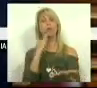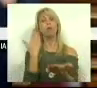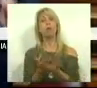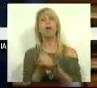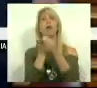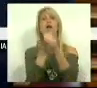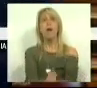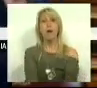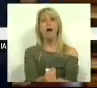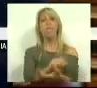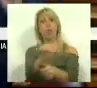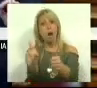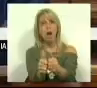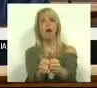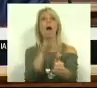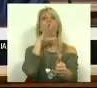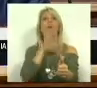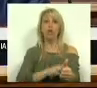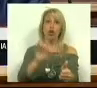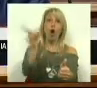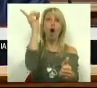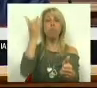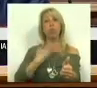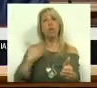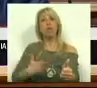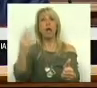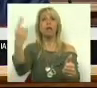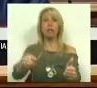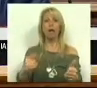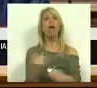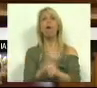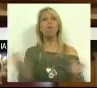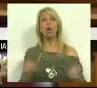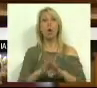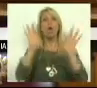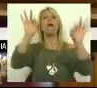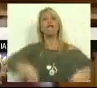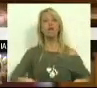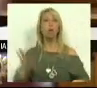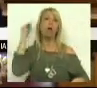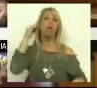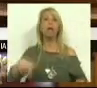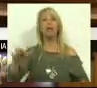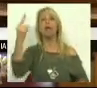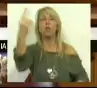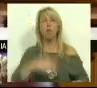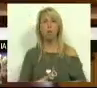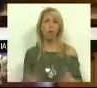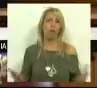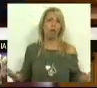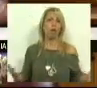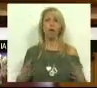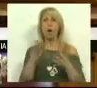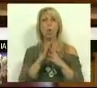a filhos que deveriam gozar, porque ela não fica estanca a partir de um ano de idade. E os Srs. dizem assim, ah, mas é que a assistência a filhos deficientes